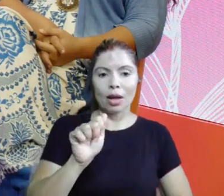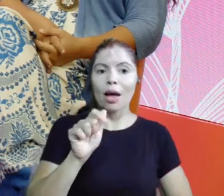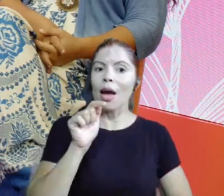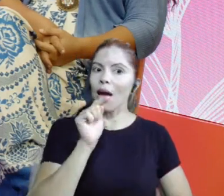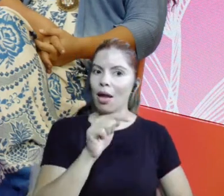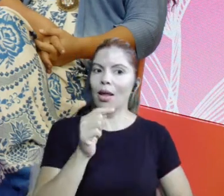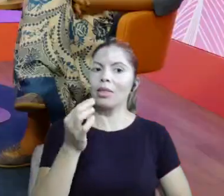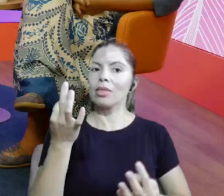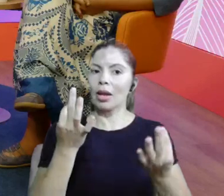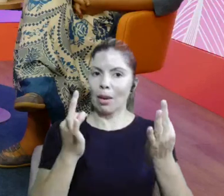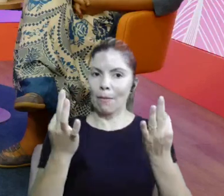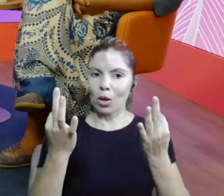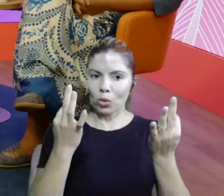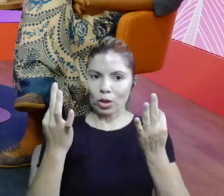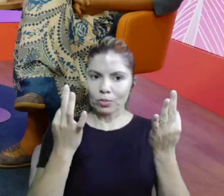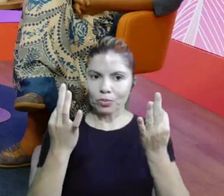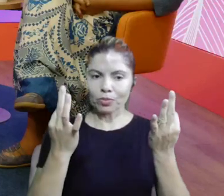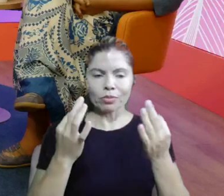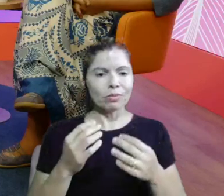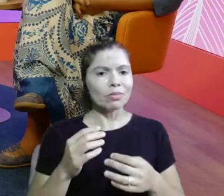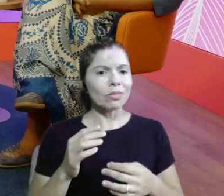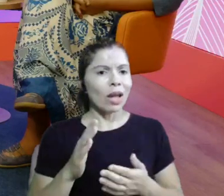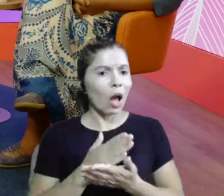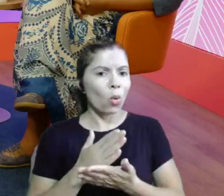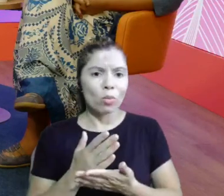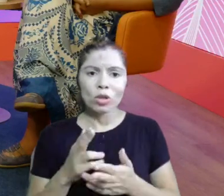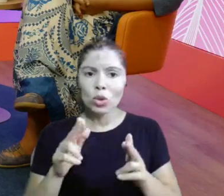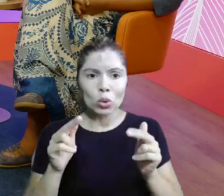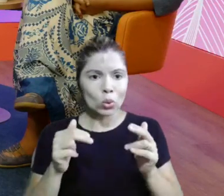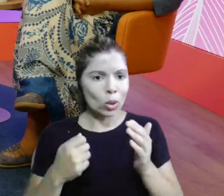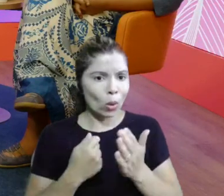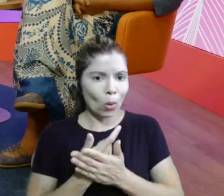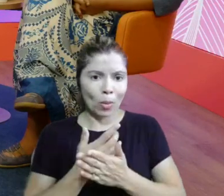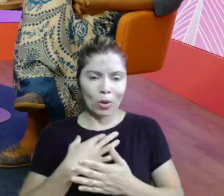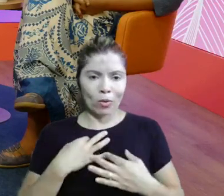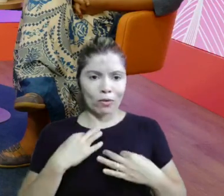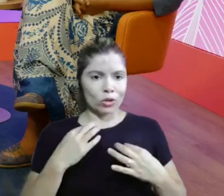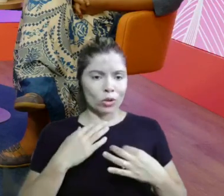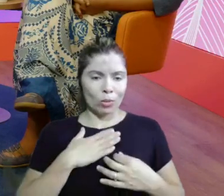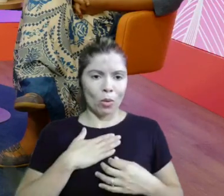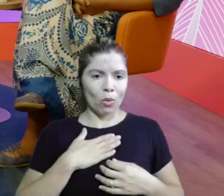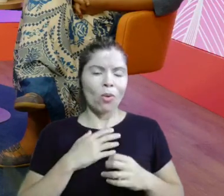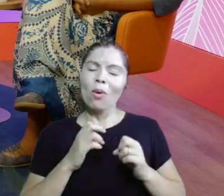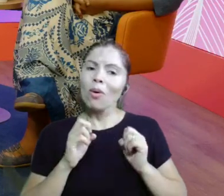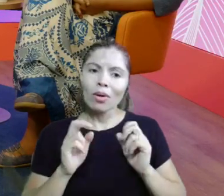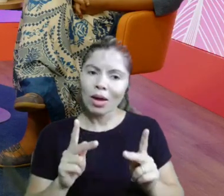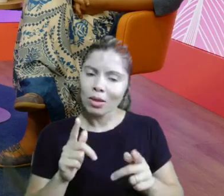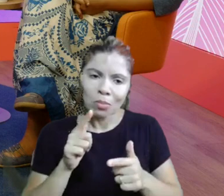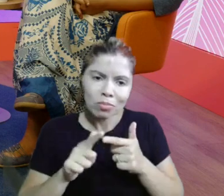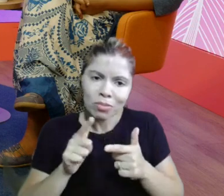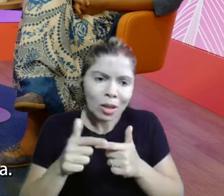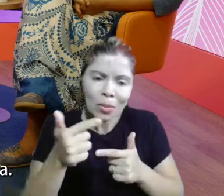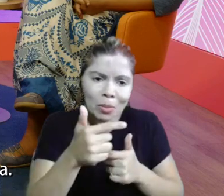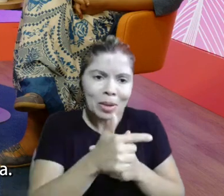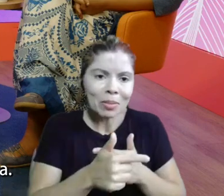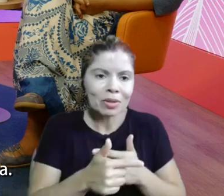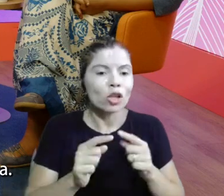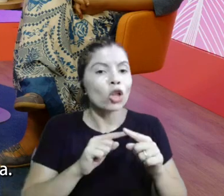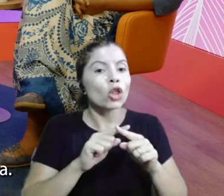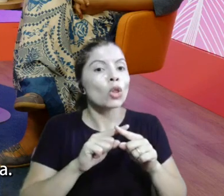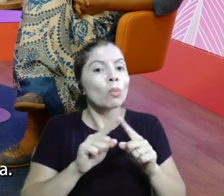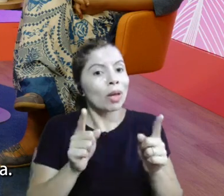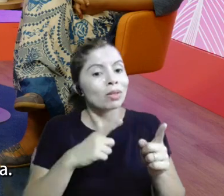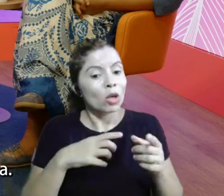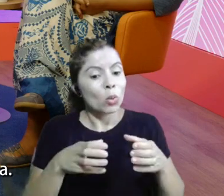terapeuta, e muitas delas nunca compraram um vestido meu. Olha isso! E pra mim tá tudo certo. E a gente tornou um grupo que